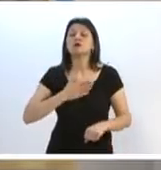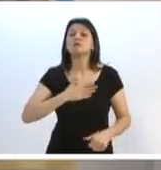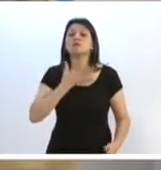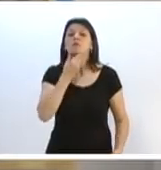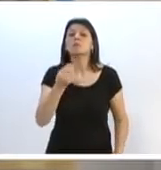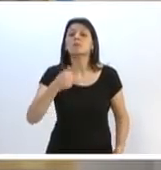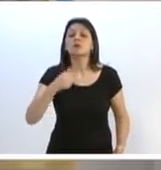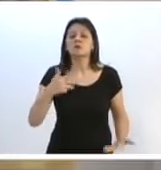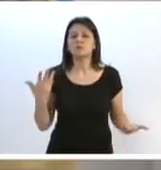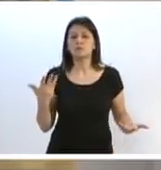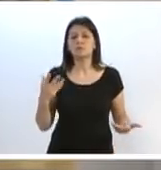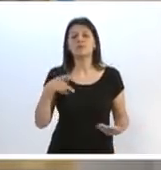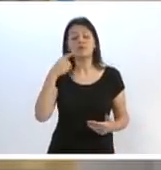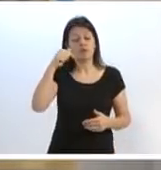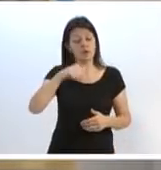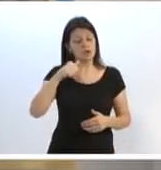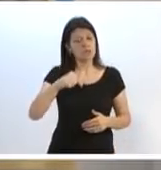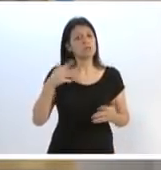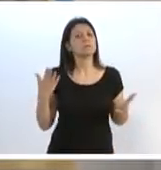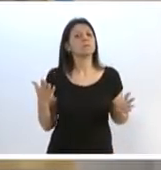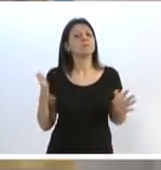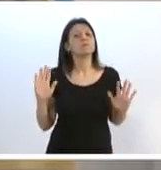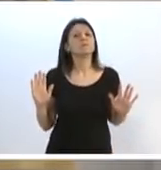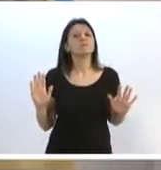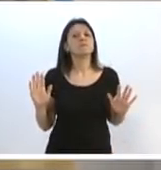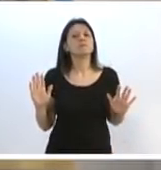Vou dizer muito bem aqui e vou deixar bem claro.